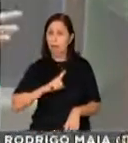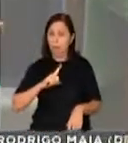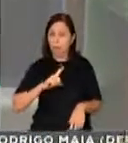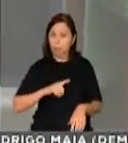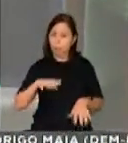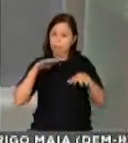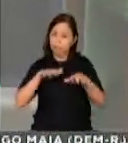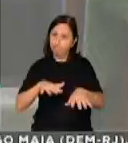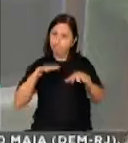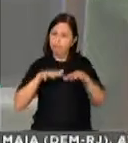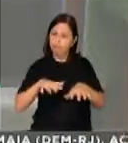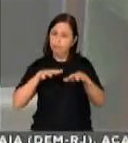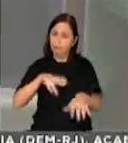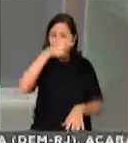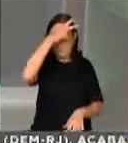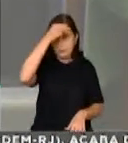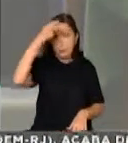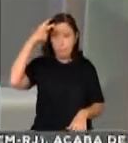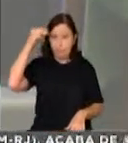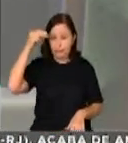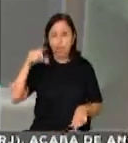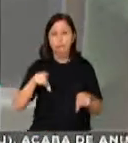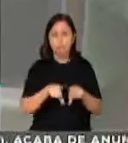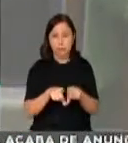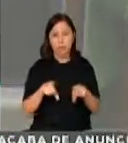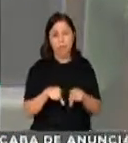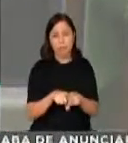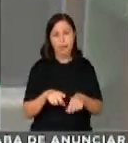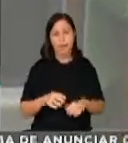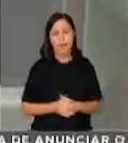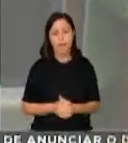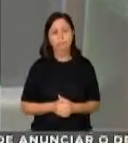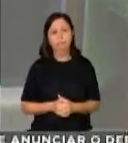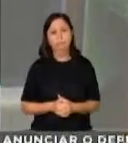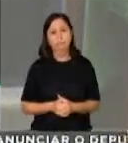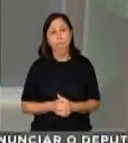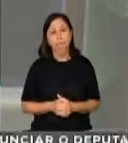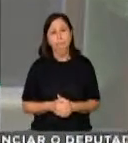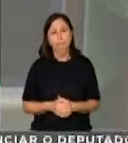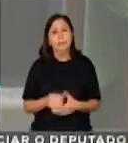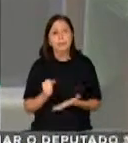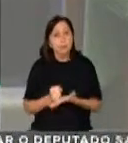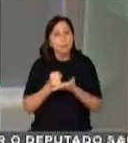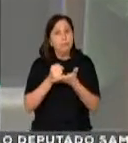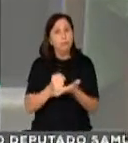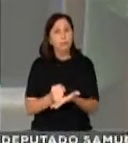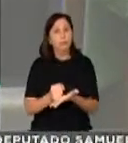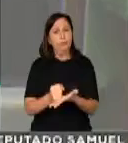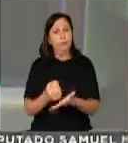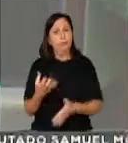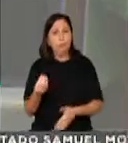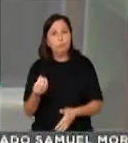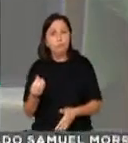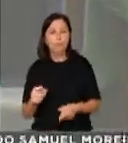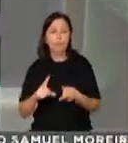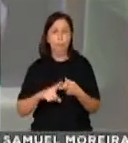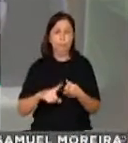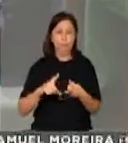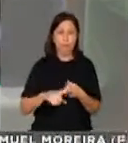céu e veio para cá, que bom, essa marcha dos senhores prefeitos, ela ajudou muito, porque